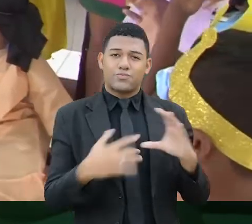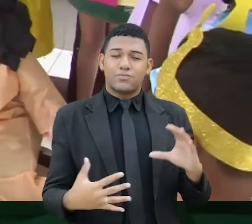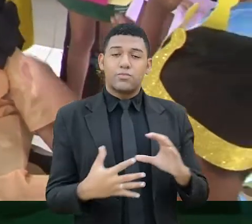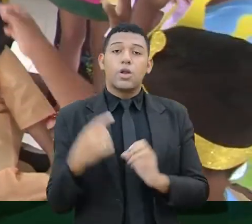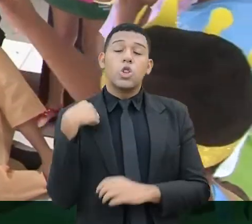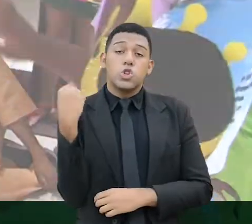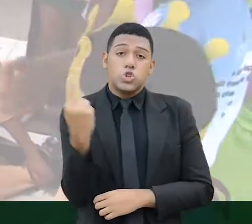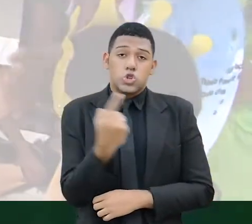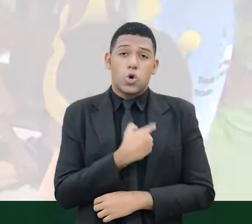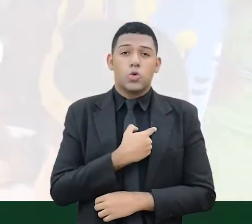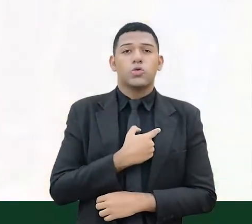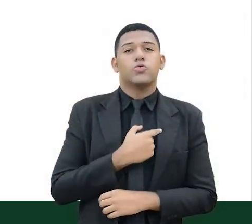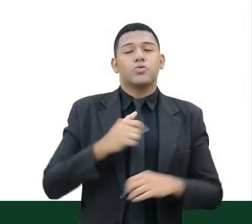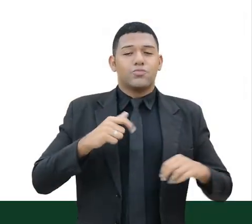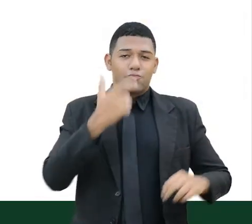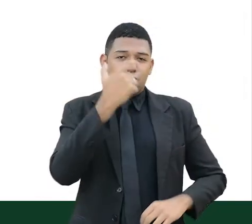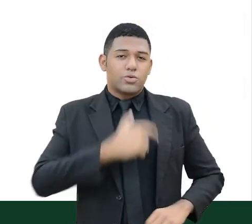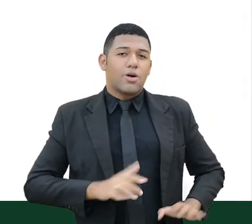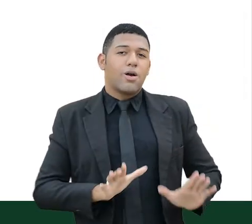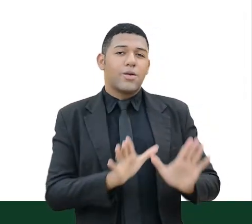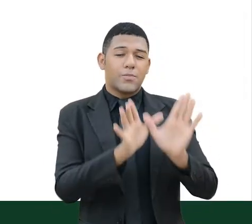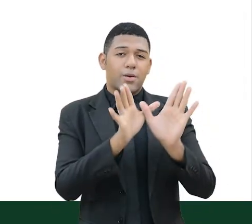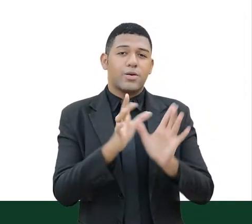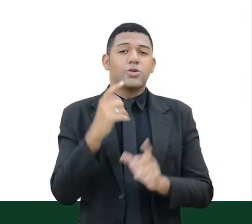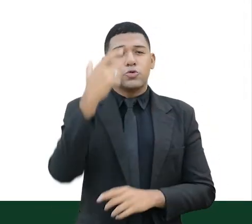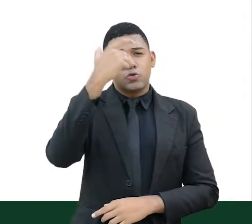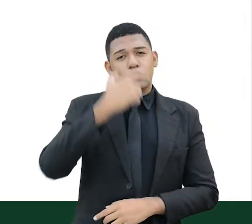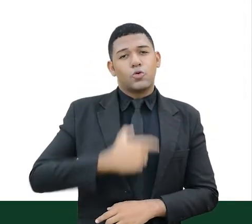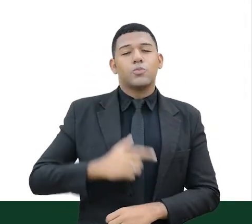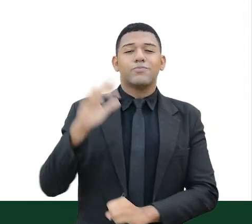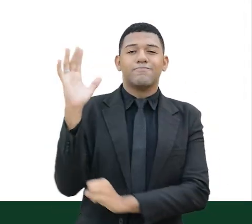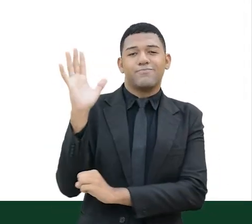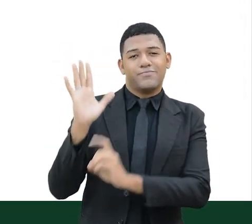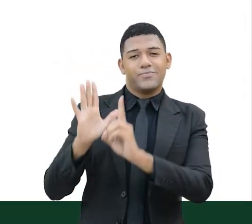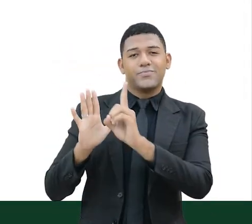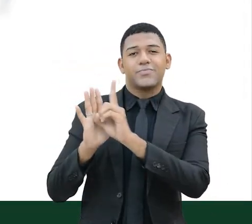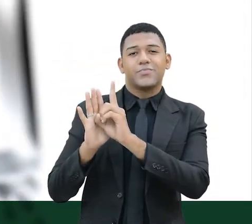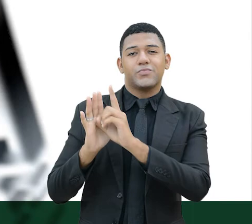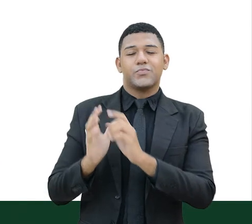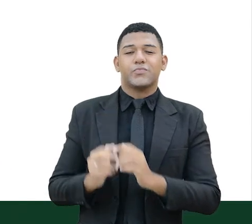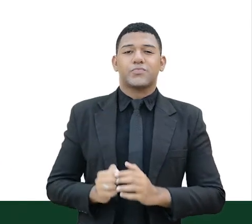Nós somos a AEM Paz. Nós somos a IEADALP.